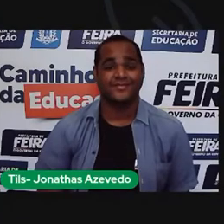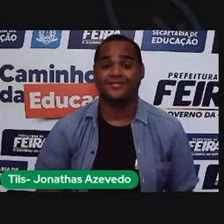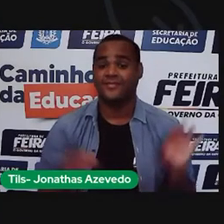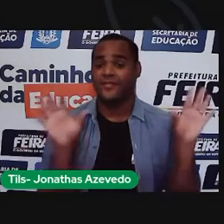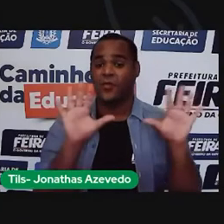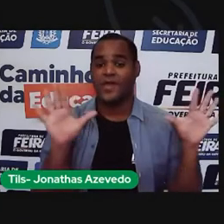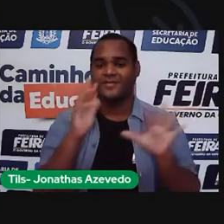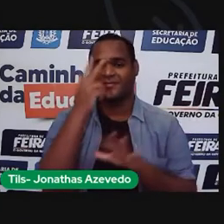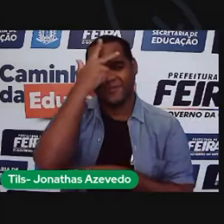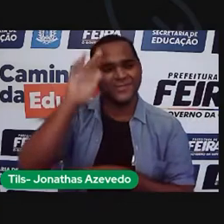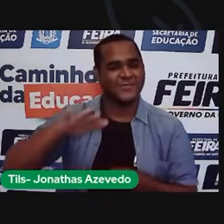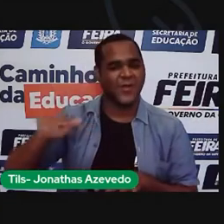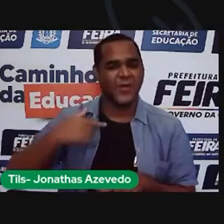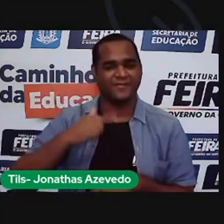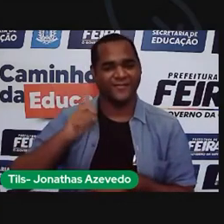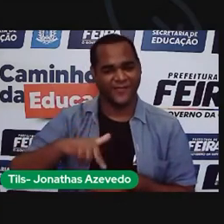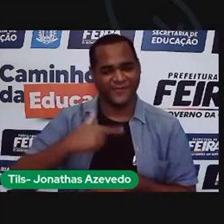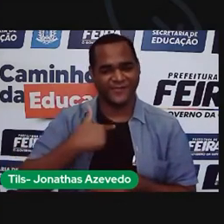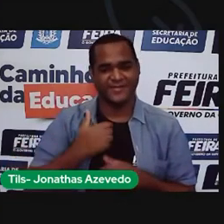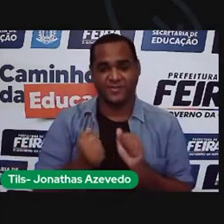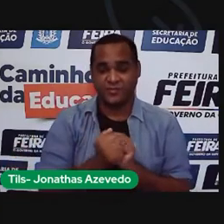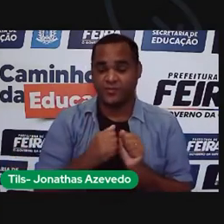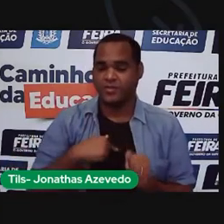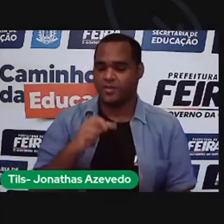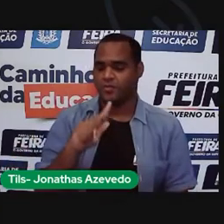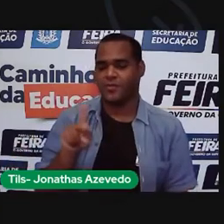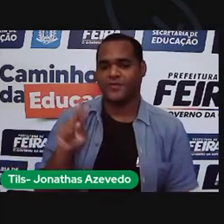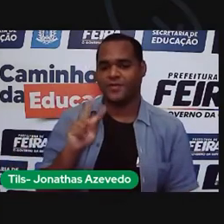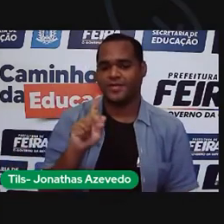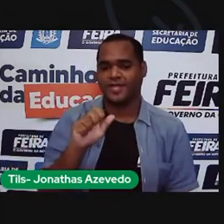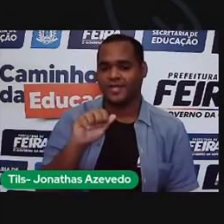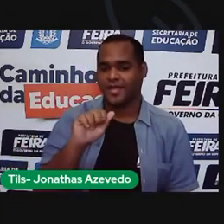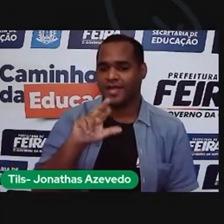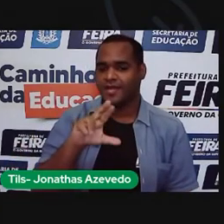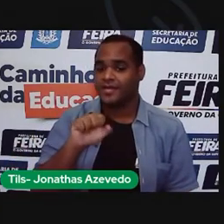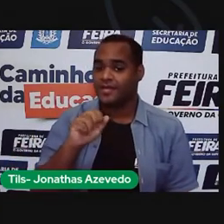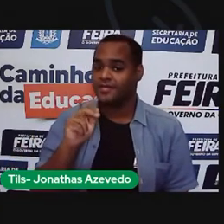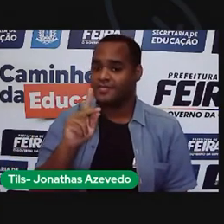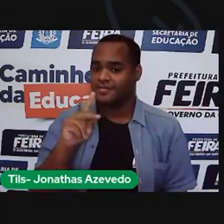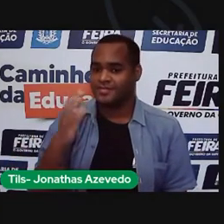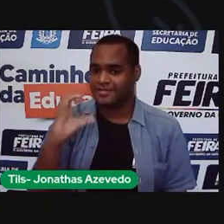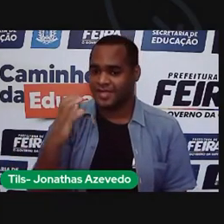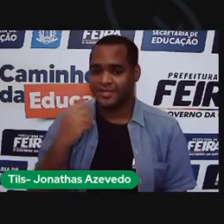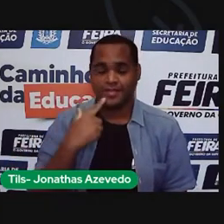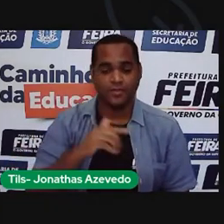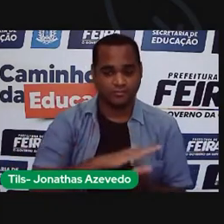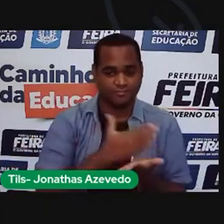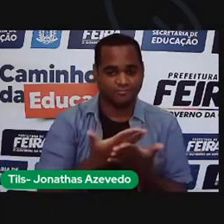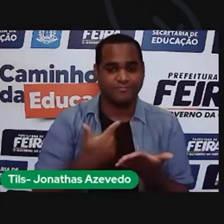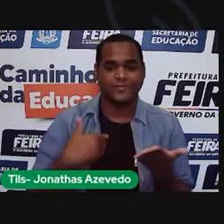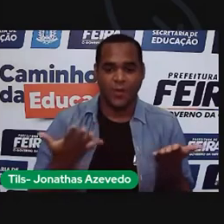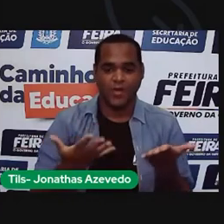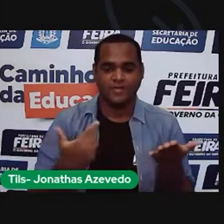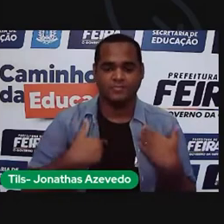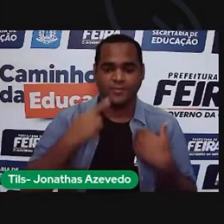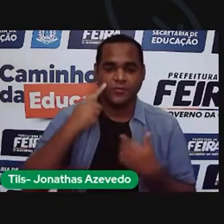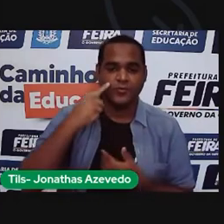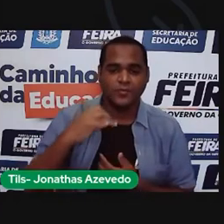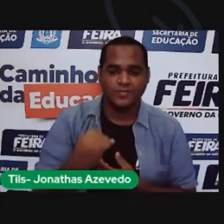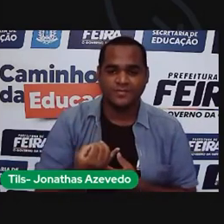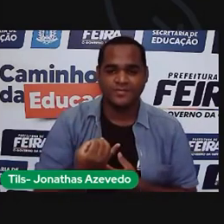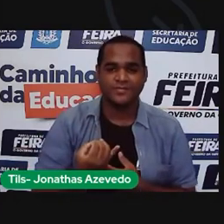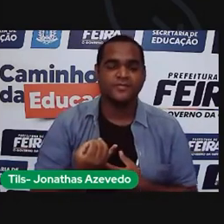Olá pessoal, olha eu aqui de novo com vocês, eu sou a professora Taira Santos de Ciências, a gente tem o nosso intérprete aqui também, o Jonathan.